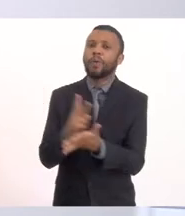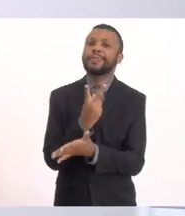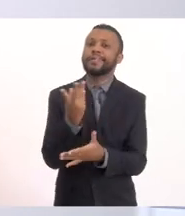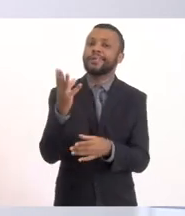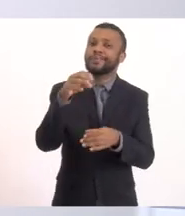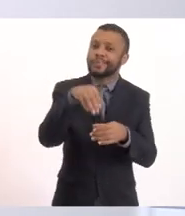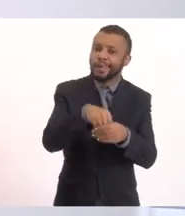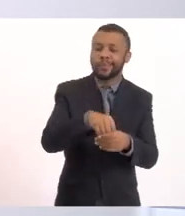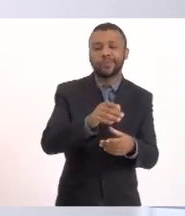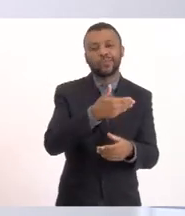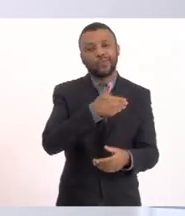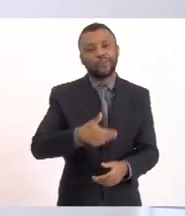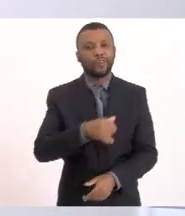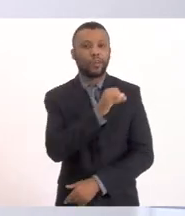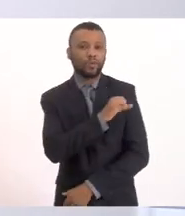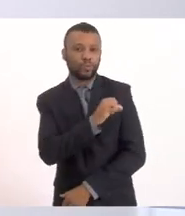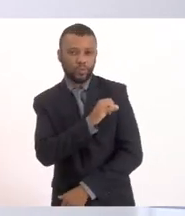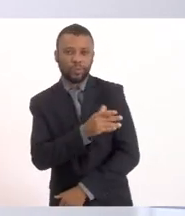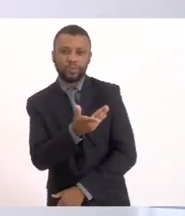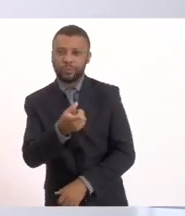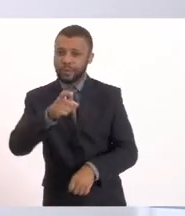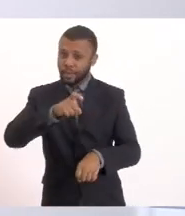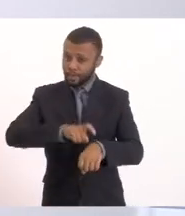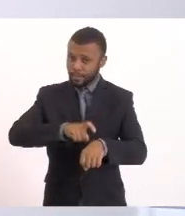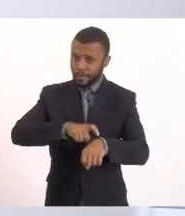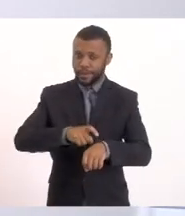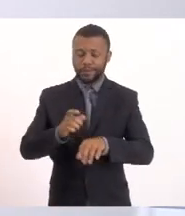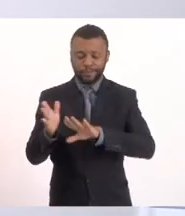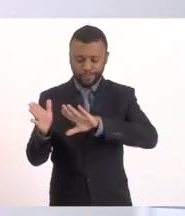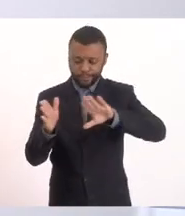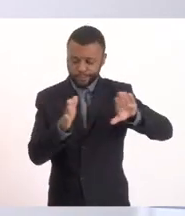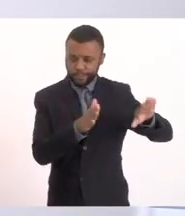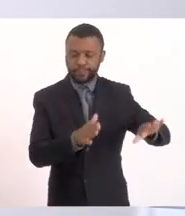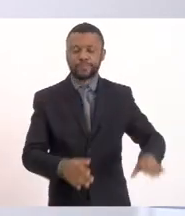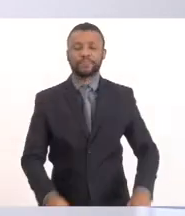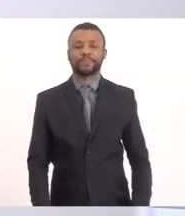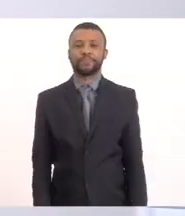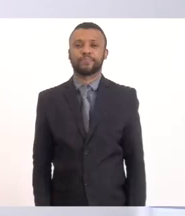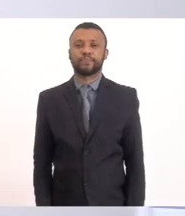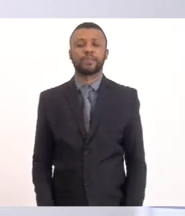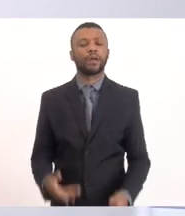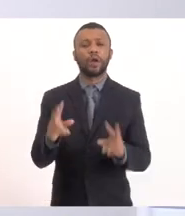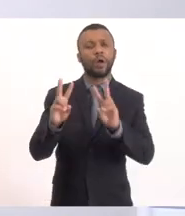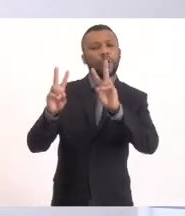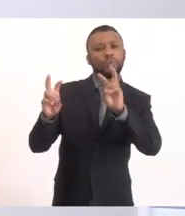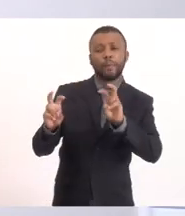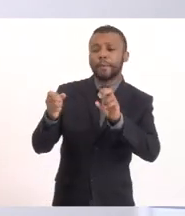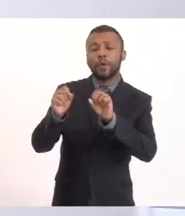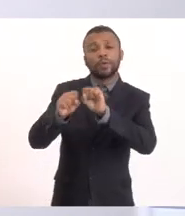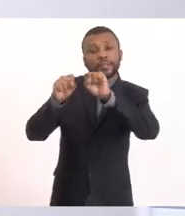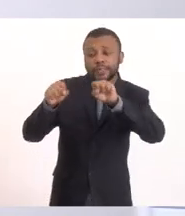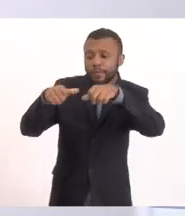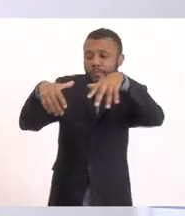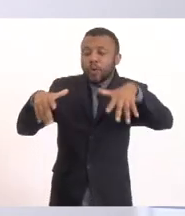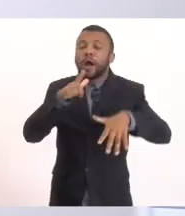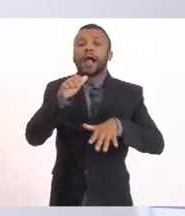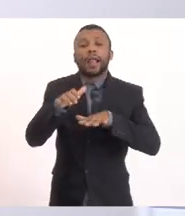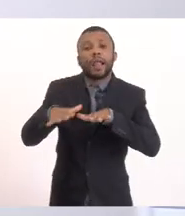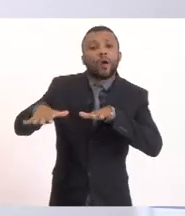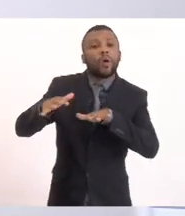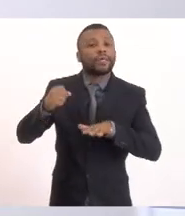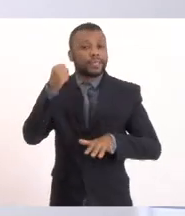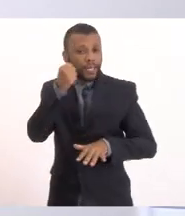Com relação ao sistema lagunar de Saquarema, nós tivemos ali algumas